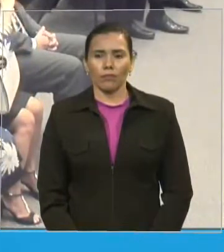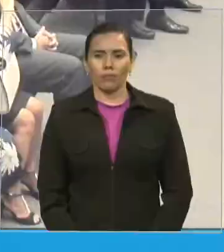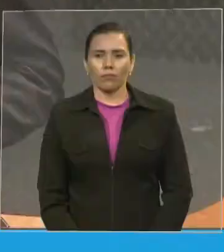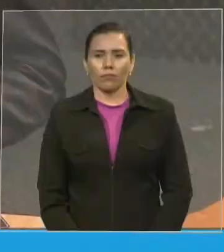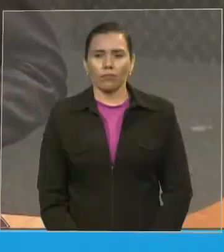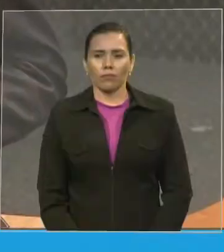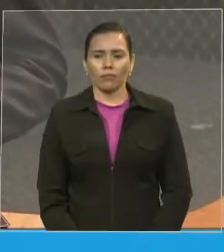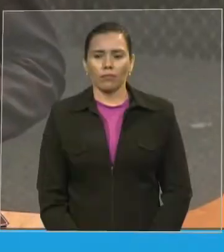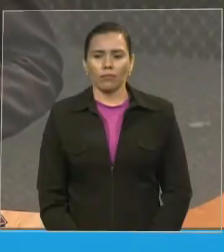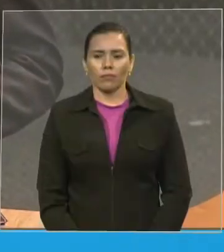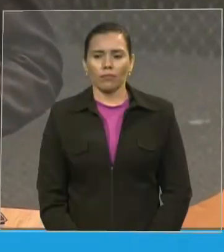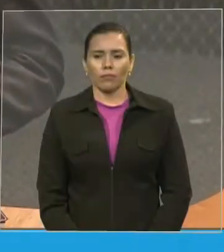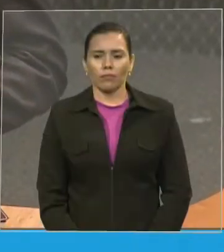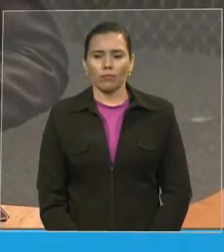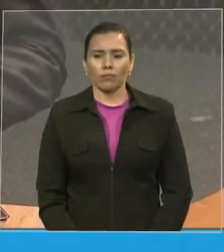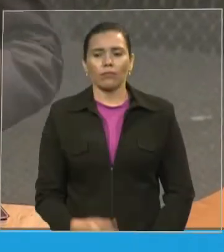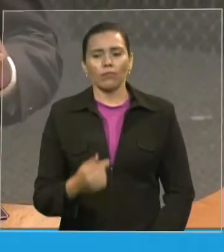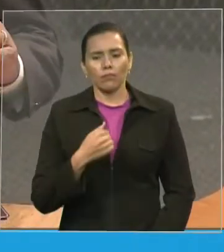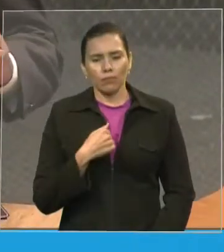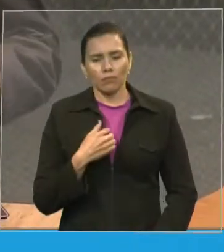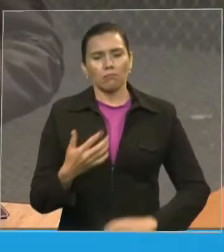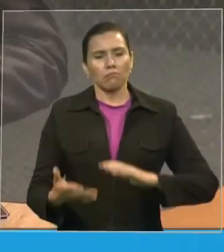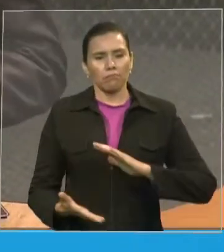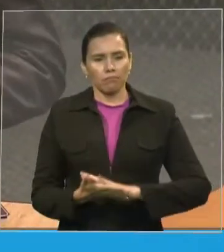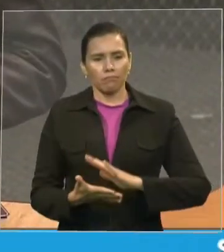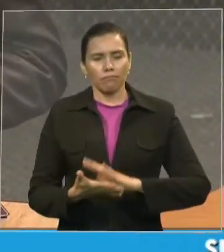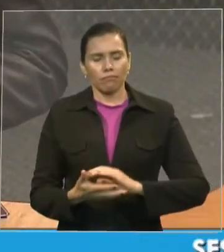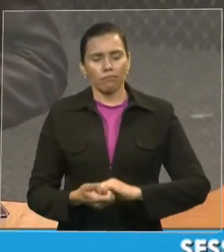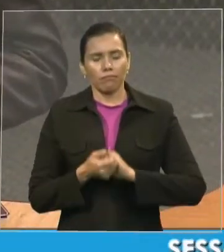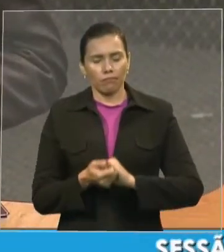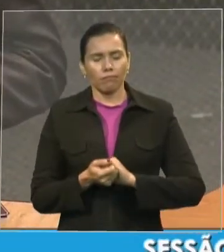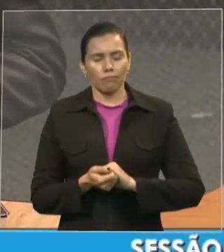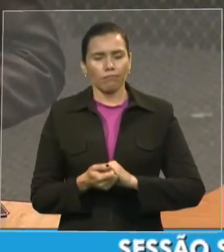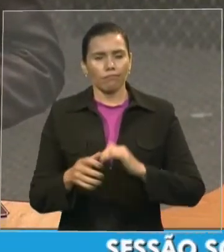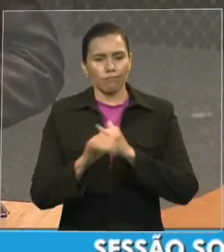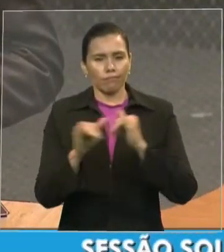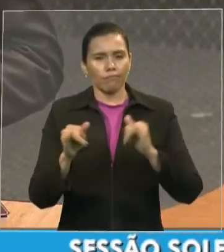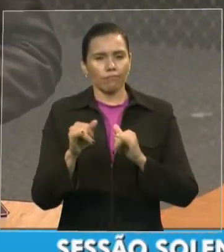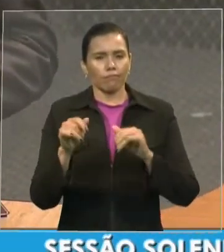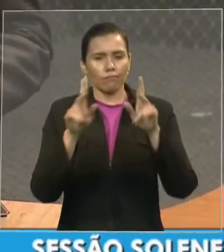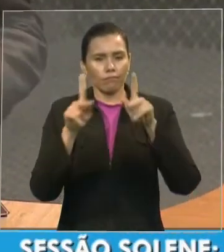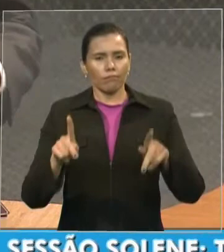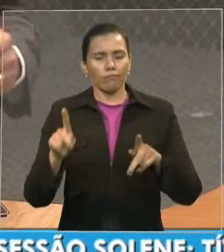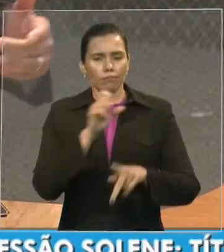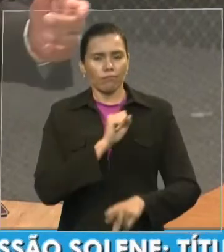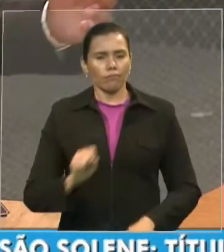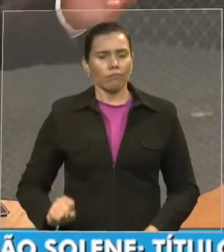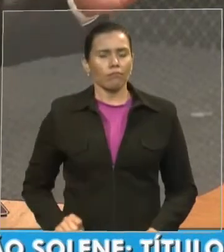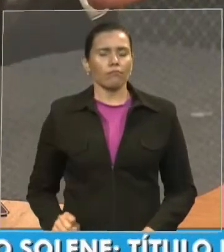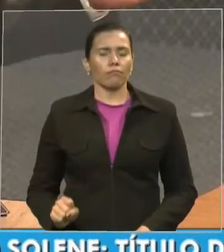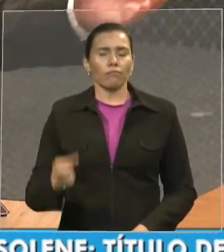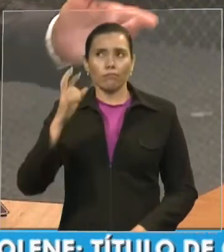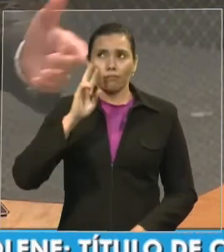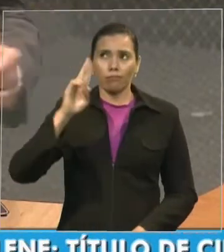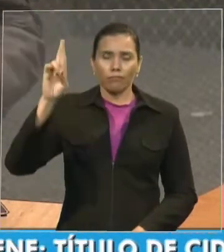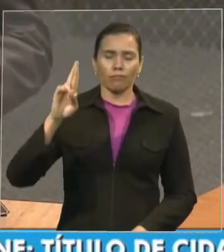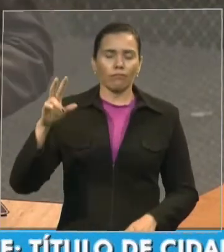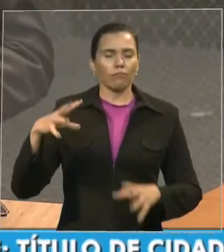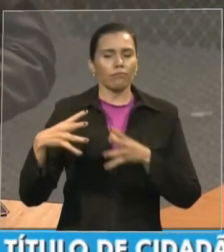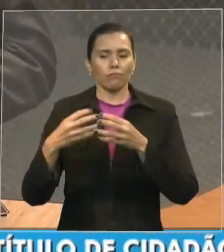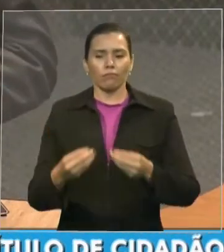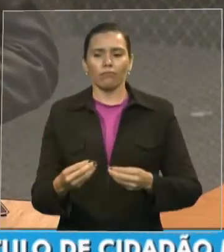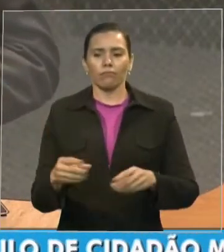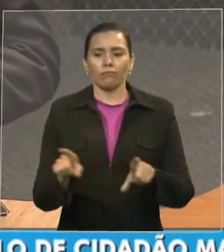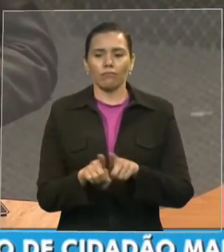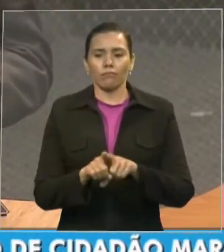eu quero cumprimentar a todos com a paz do senhor também com a quiescência da